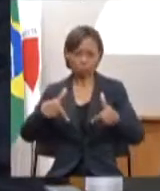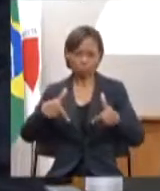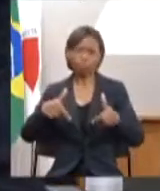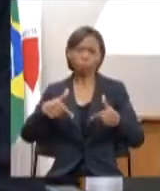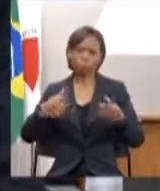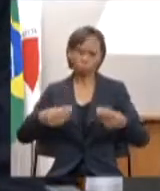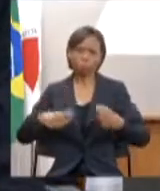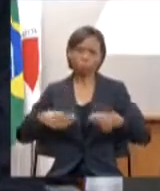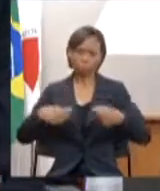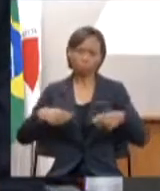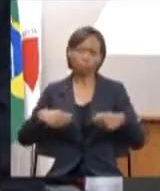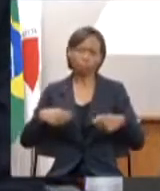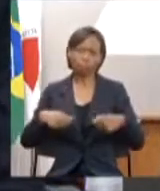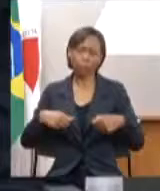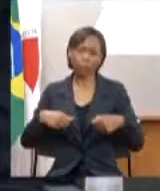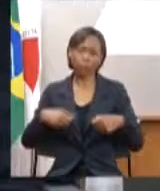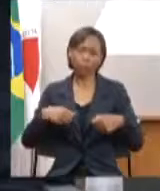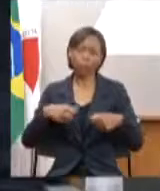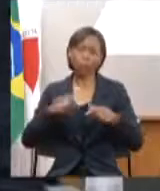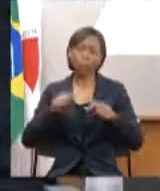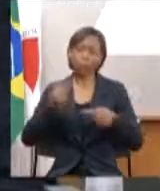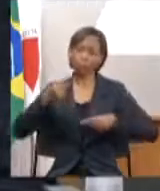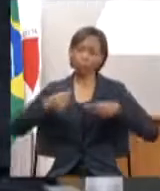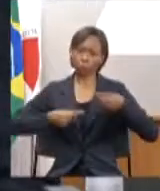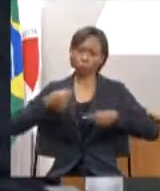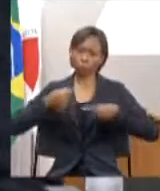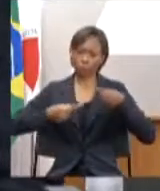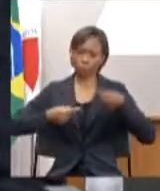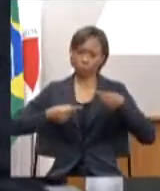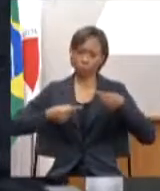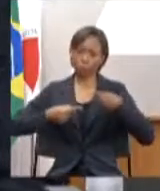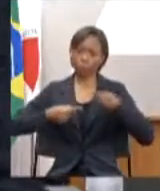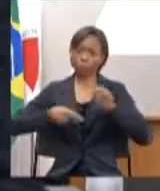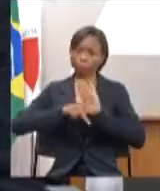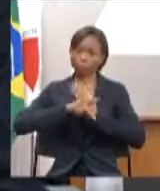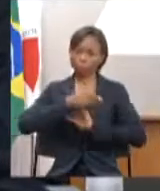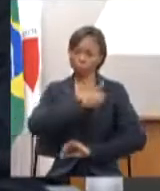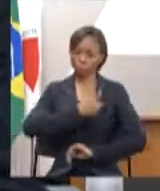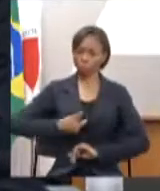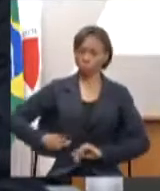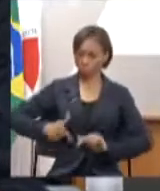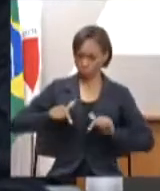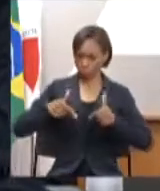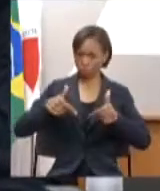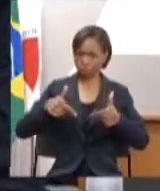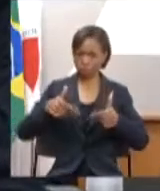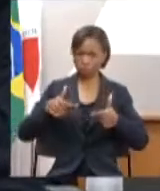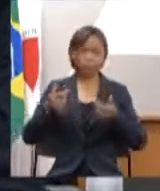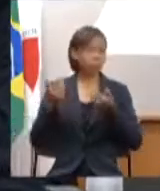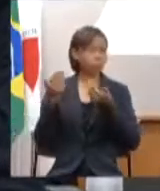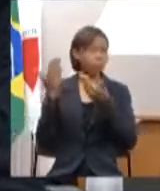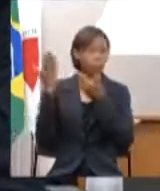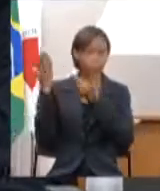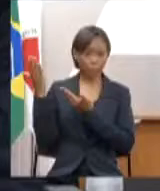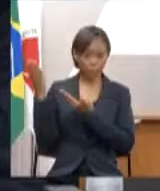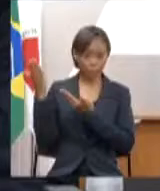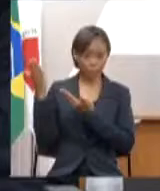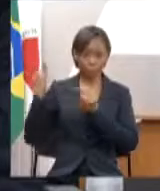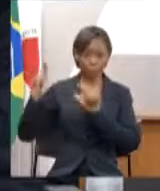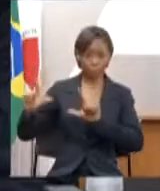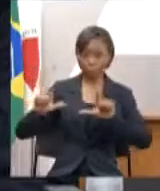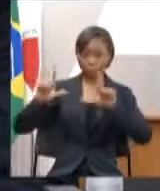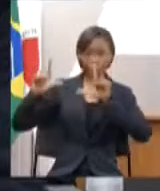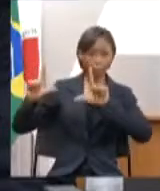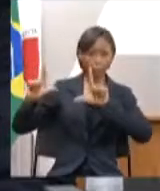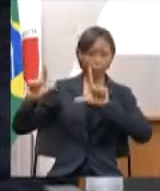da política de ação governamental. Esse painel, então, tem o objetivo